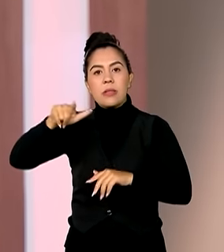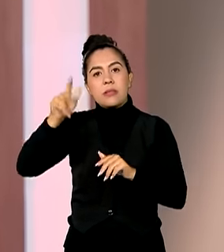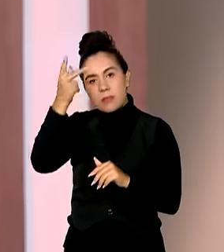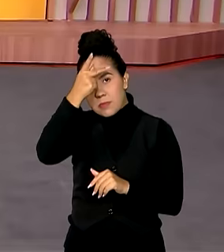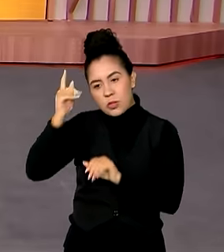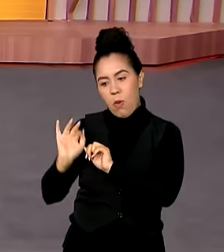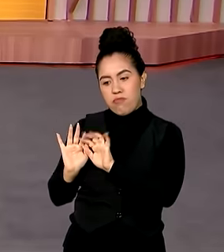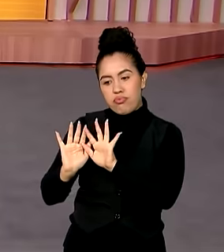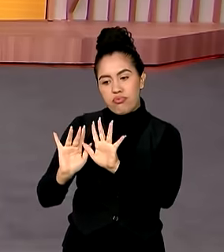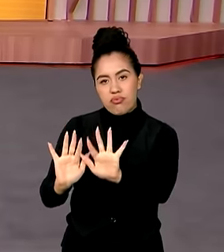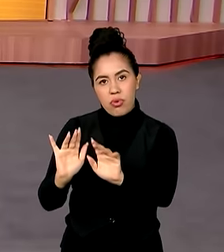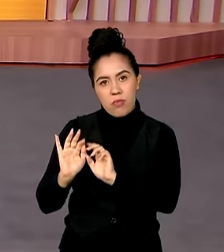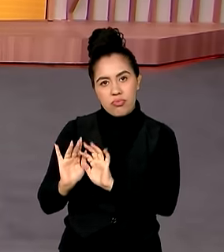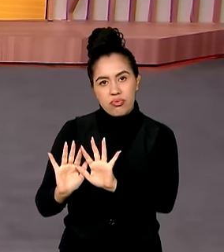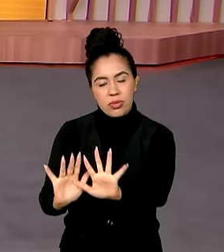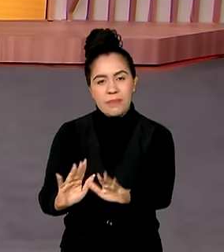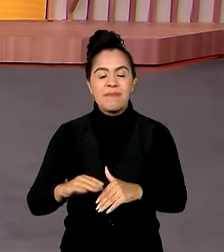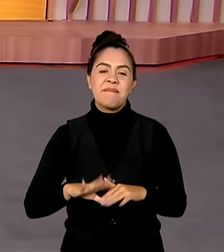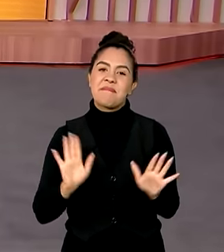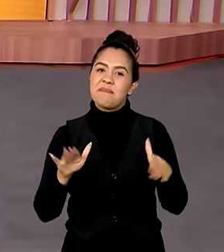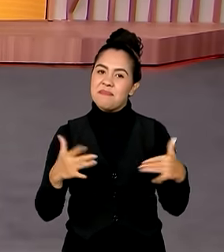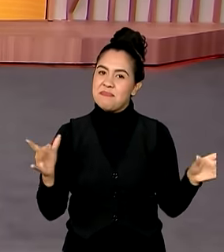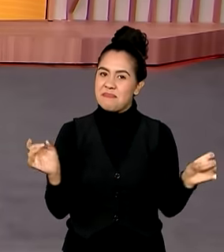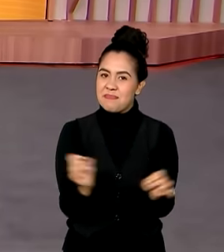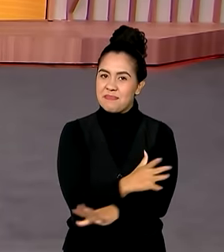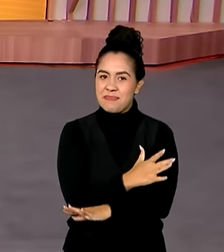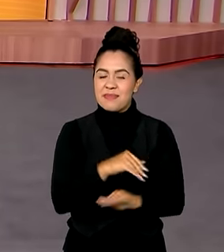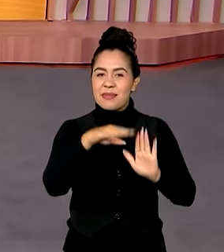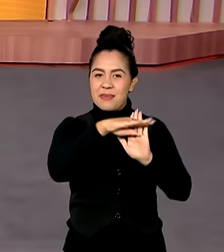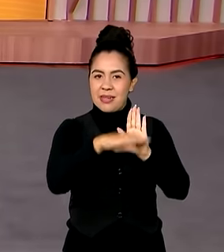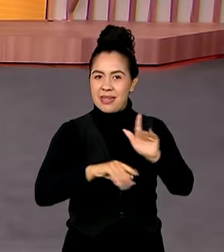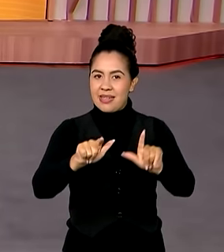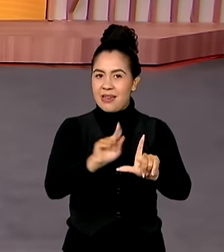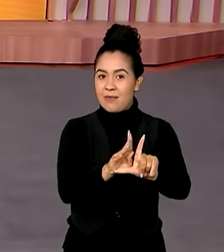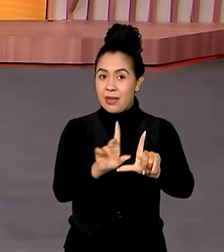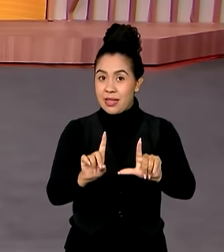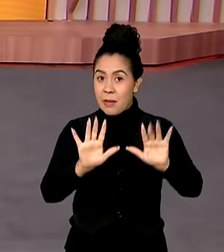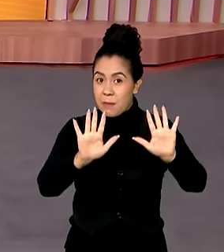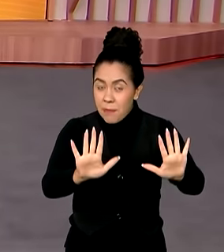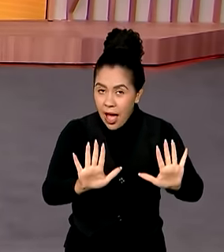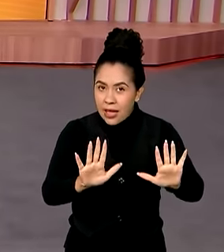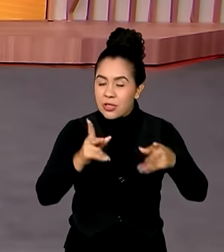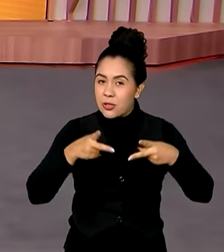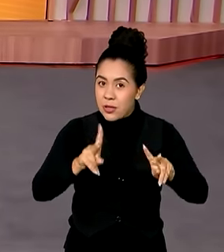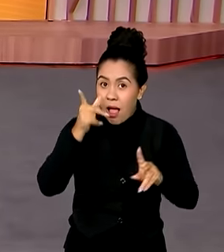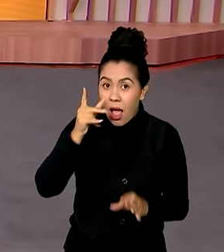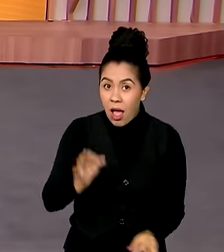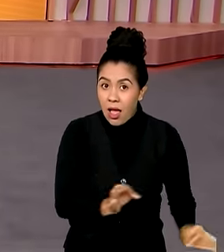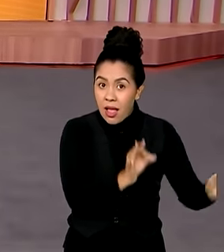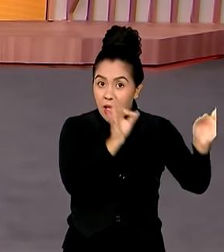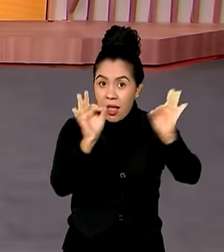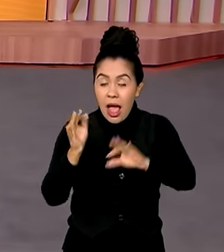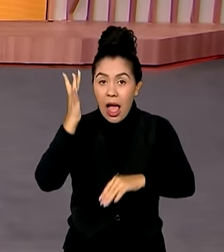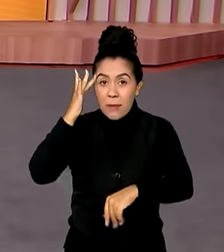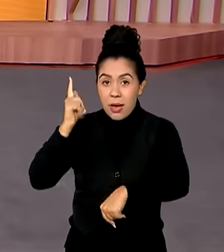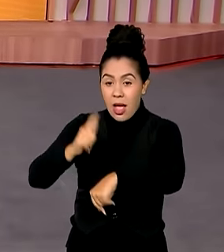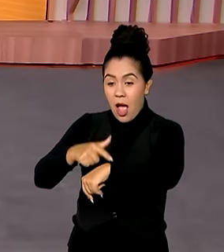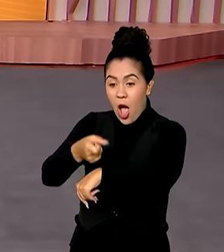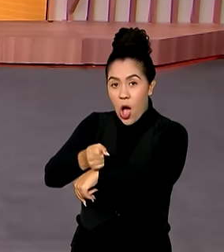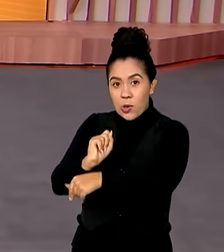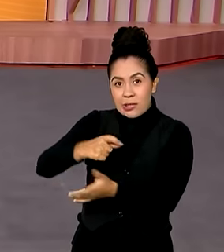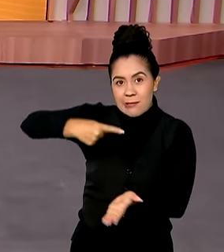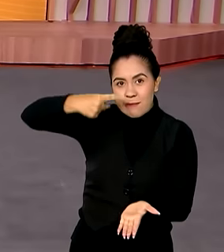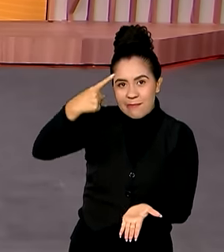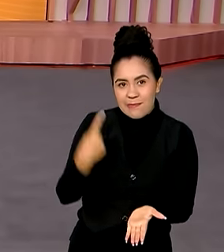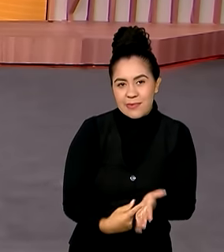pedestres. É isso, então. O Brasil em Dia fica por aqui. Mas não esqueça que amanhã, a partir das 8 da manhã, o Canal